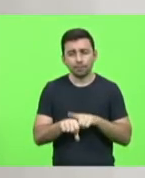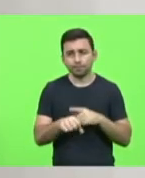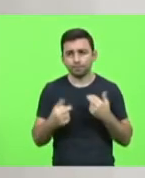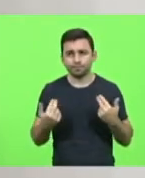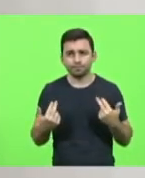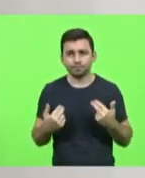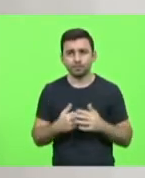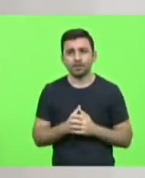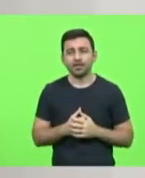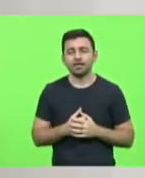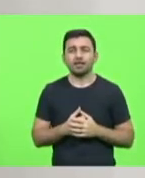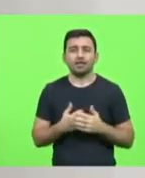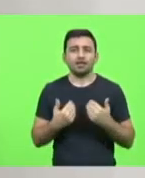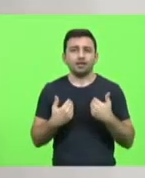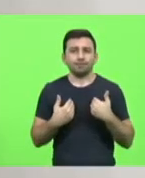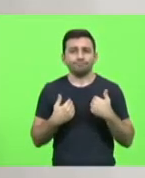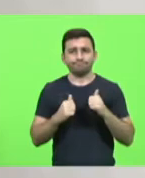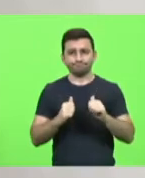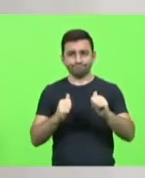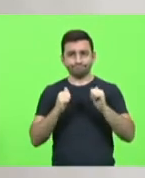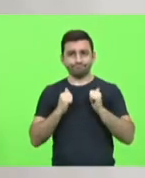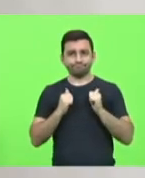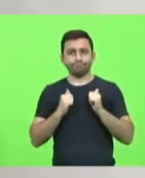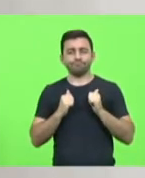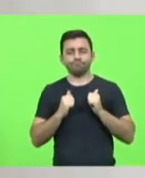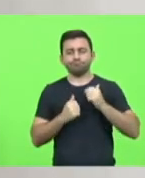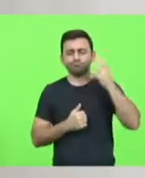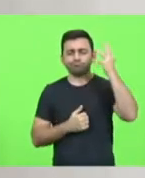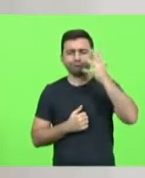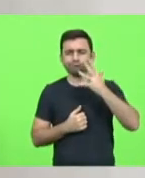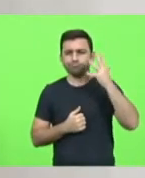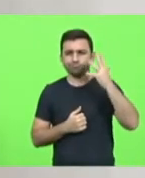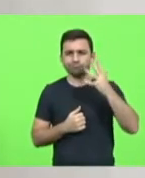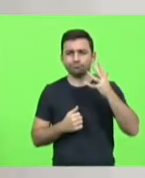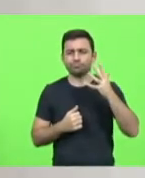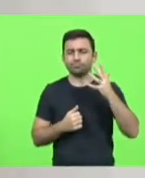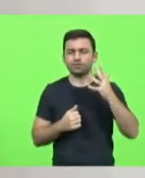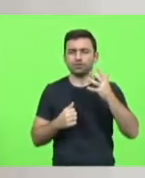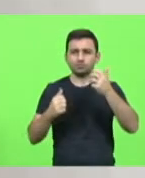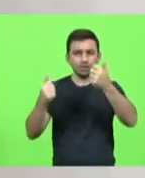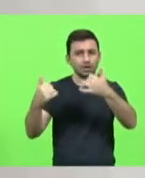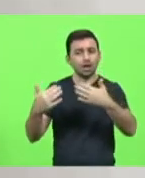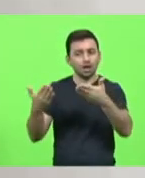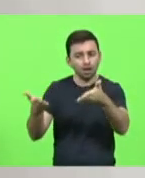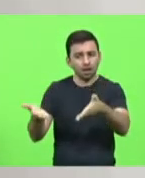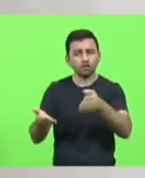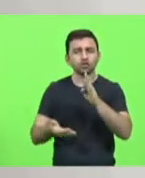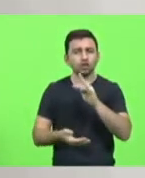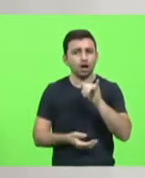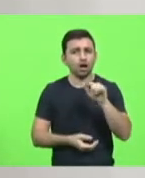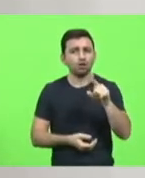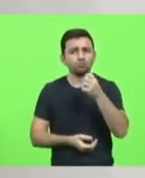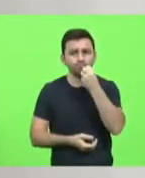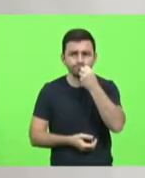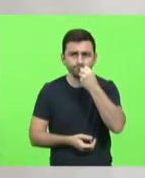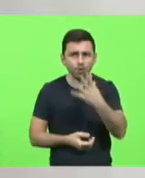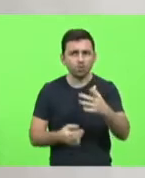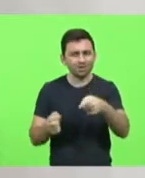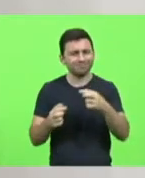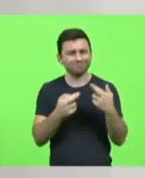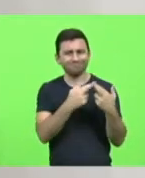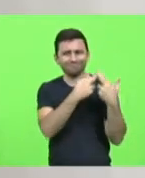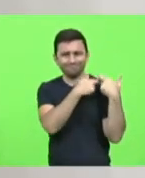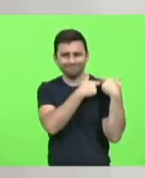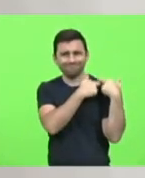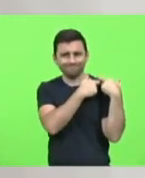eu não posso deixar de fazer uma manifestação elogiosa ao secretário Tiago Vieira, que com muita responsabilidade, essa é